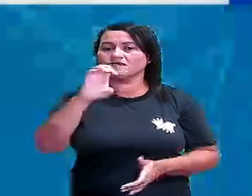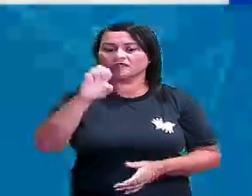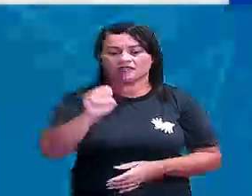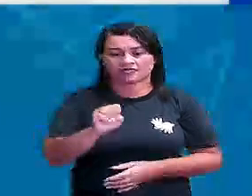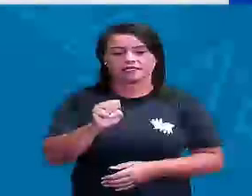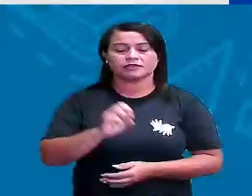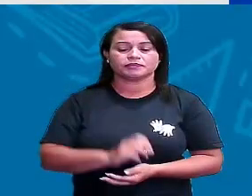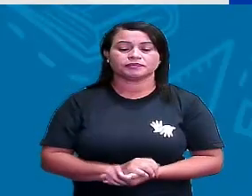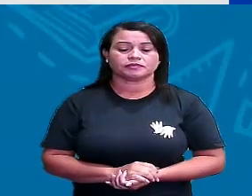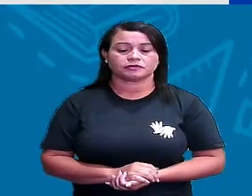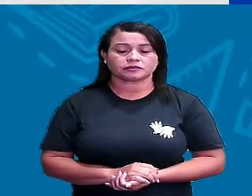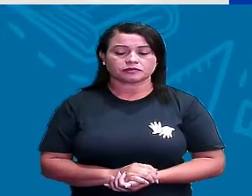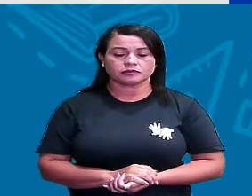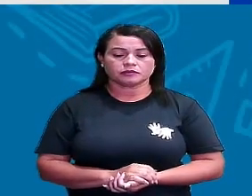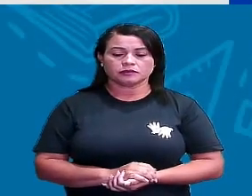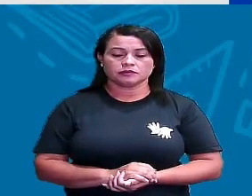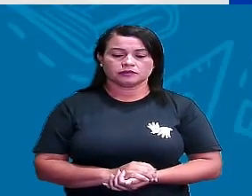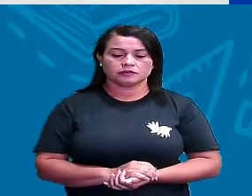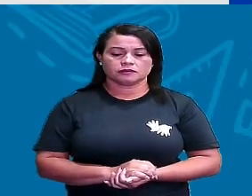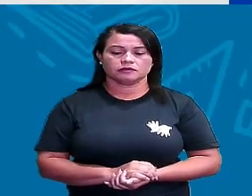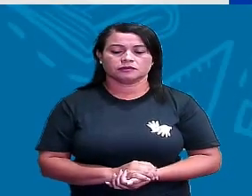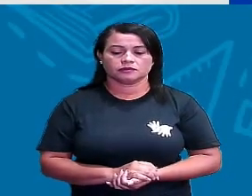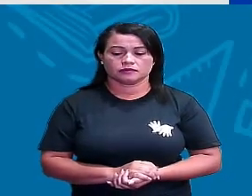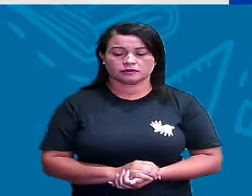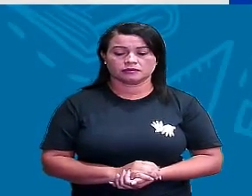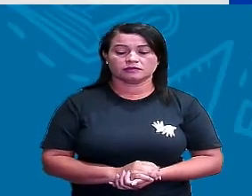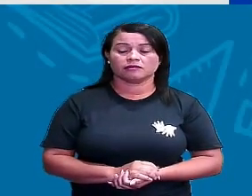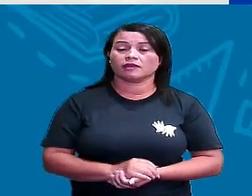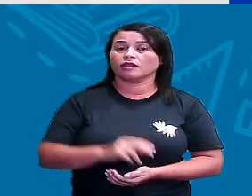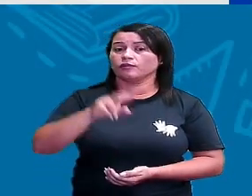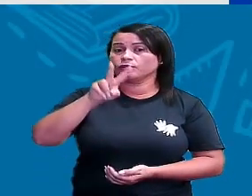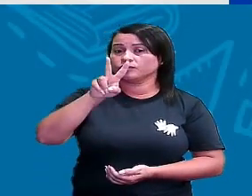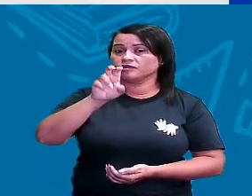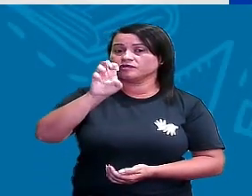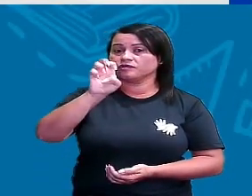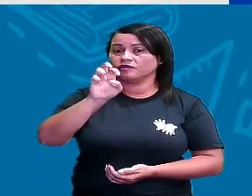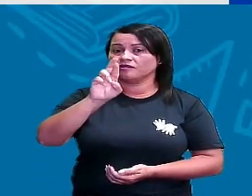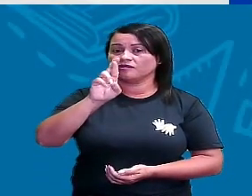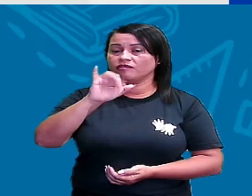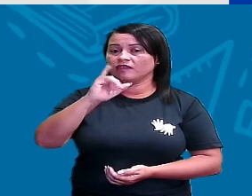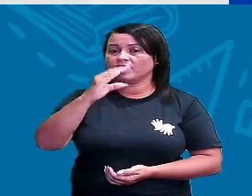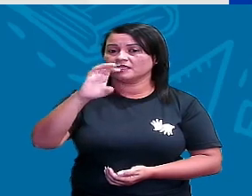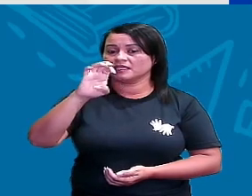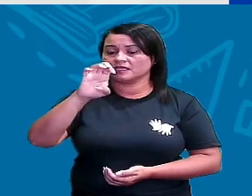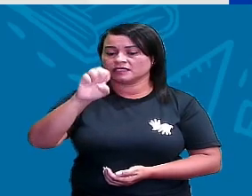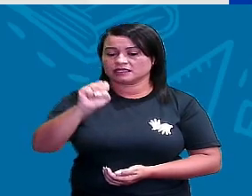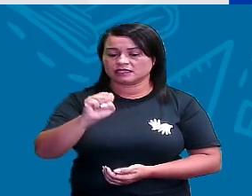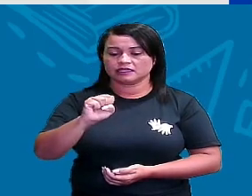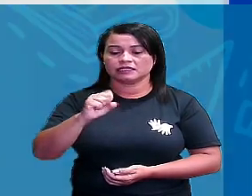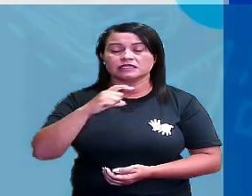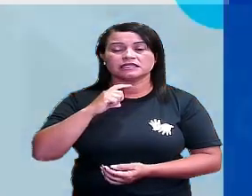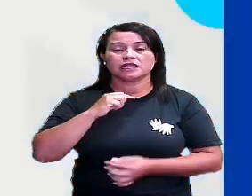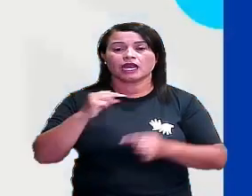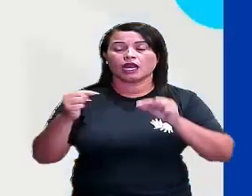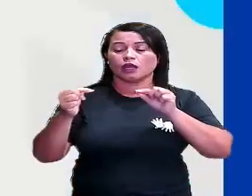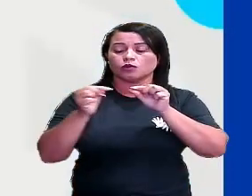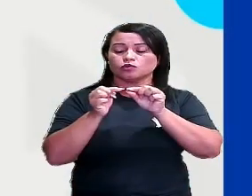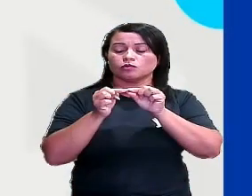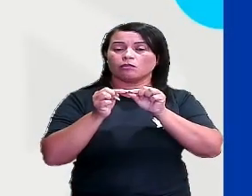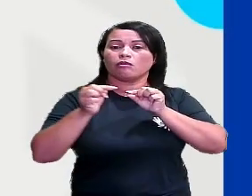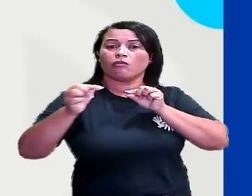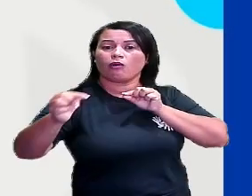falei, né? A aresta, os vértices, mais precisamente, são o ponto de encontro das